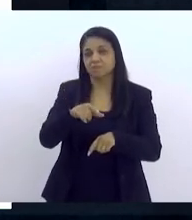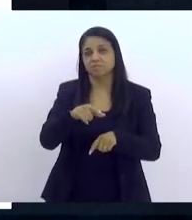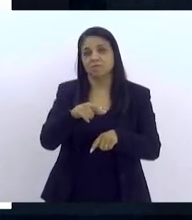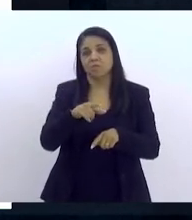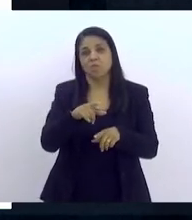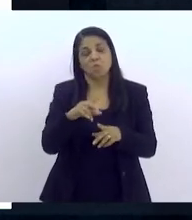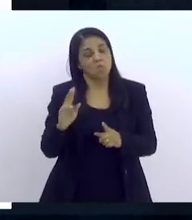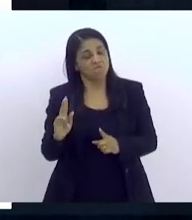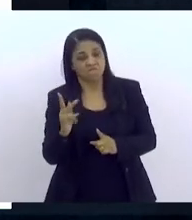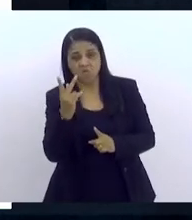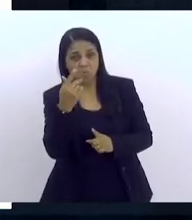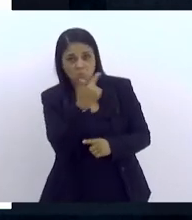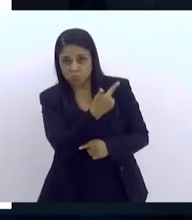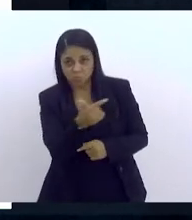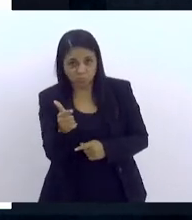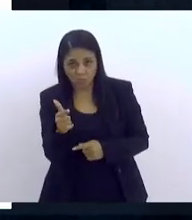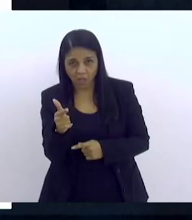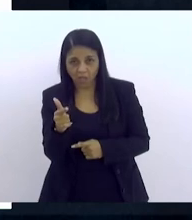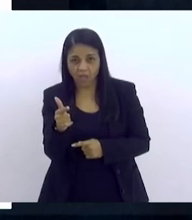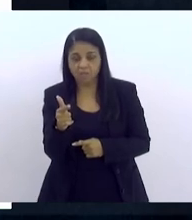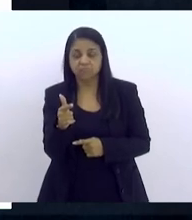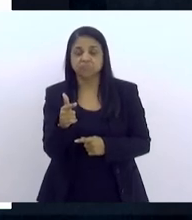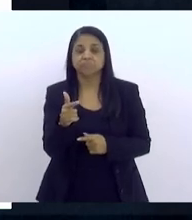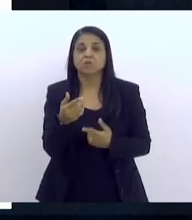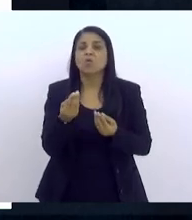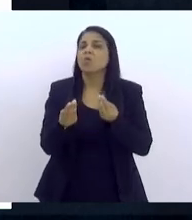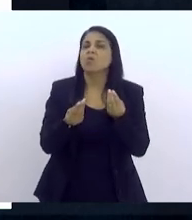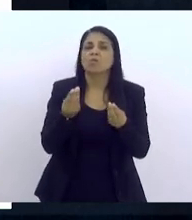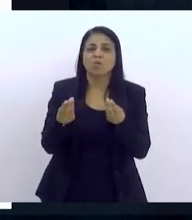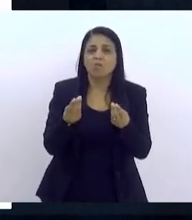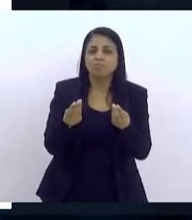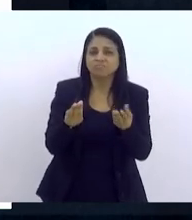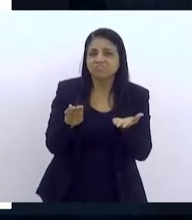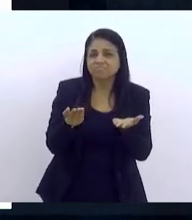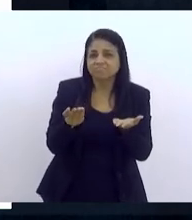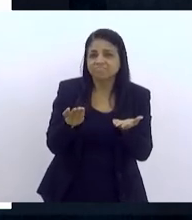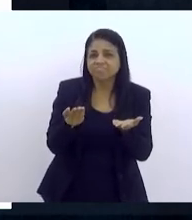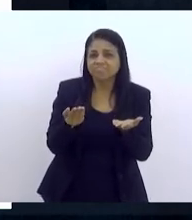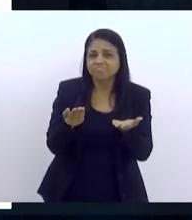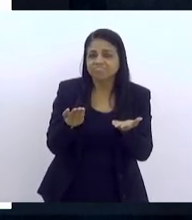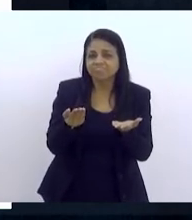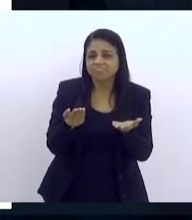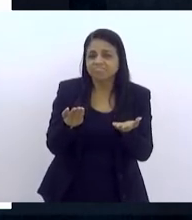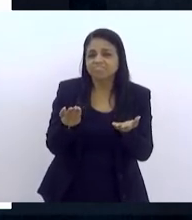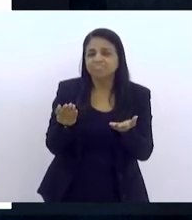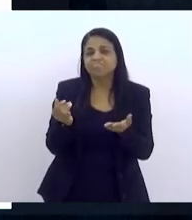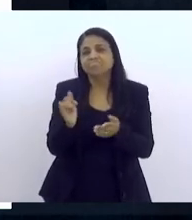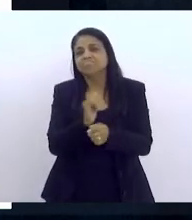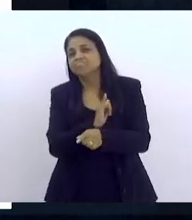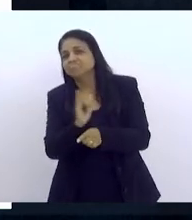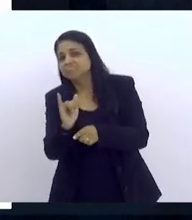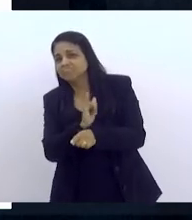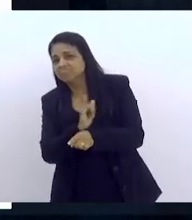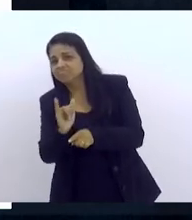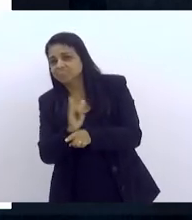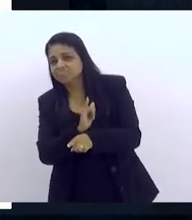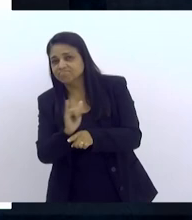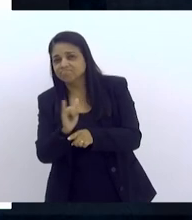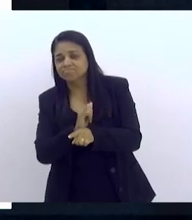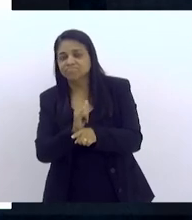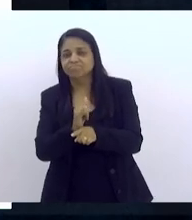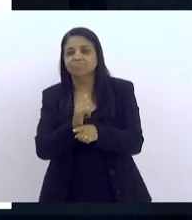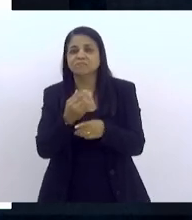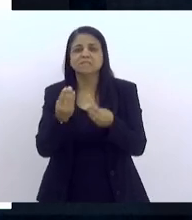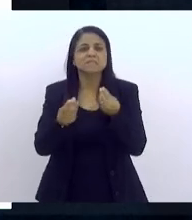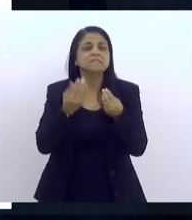ou não valorizados, e em que medida que a gente precisa entender esse quadro